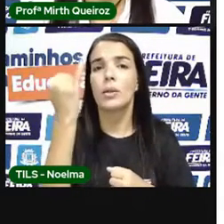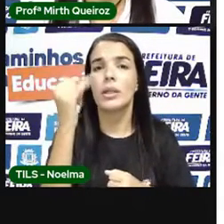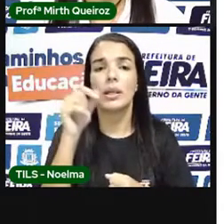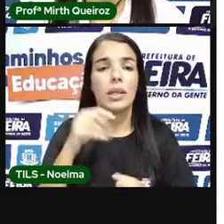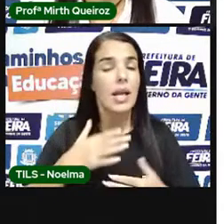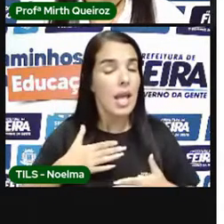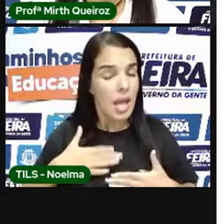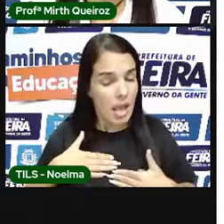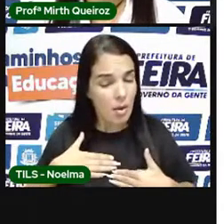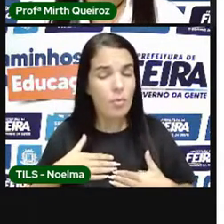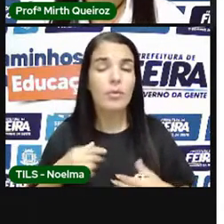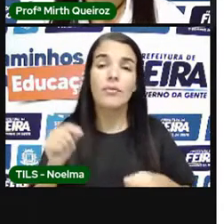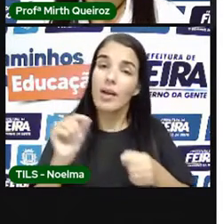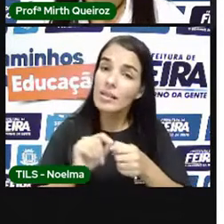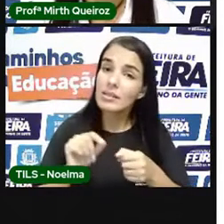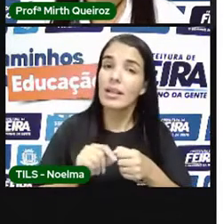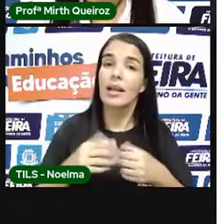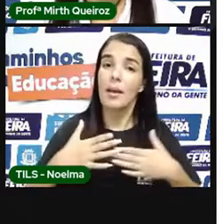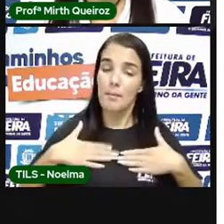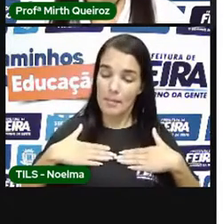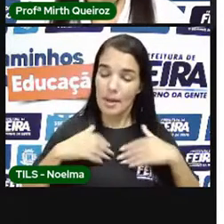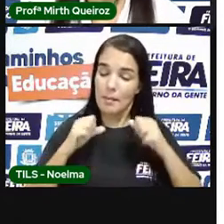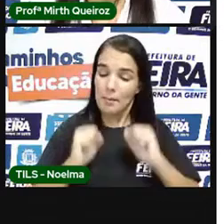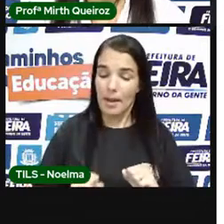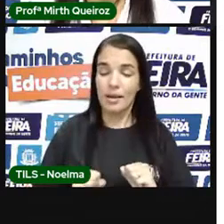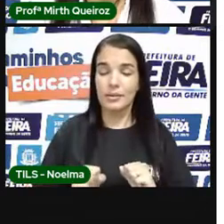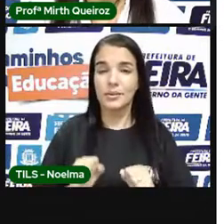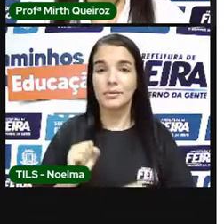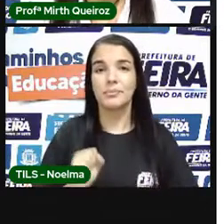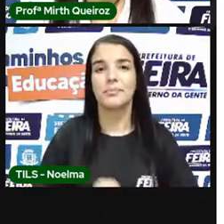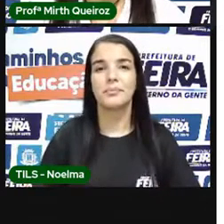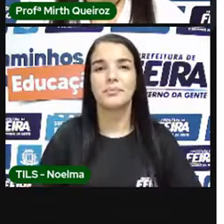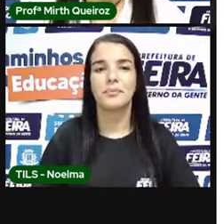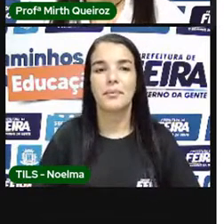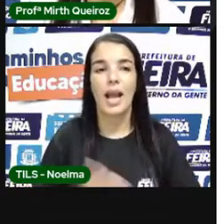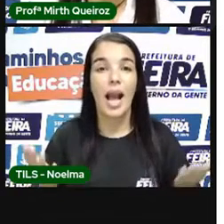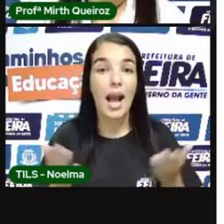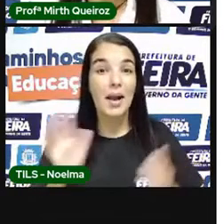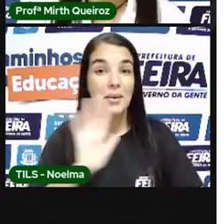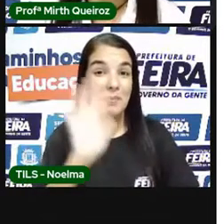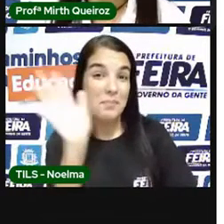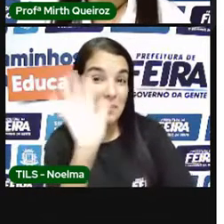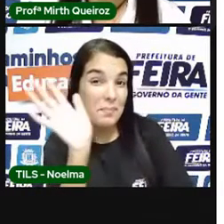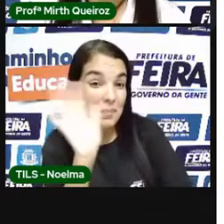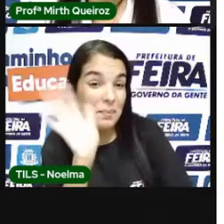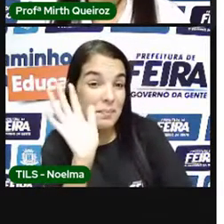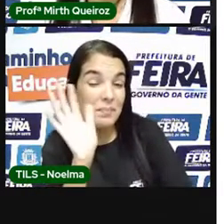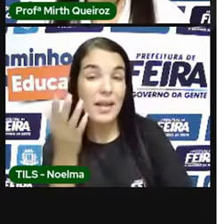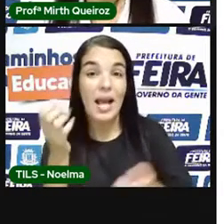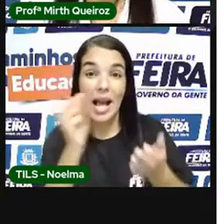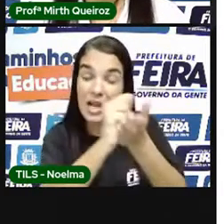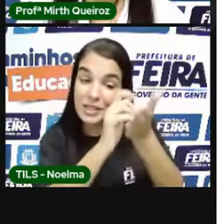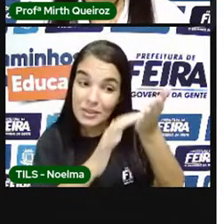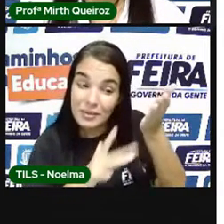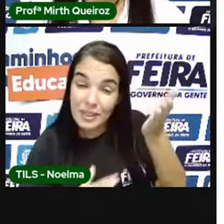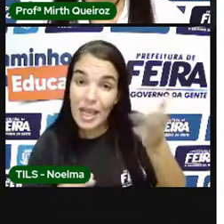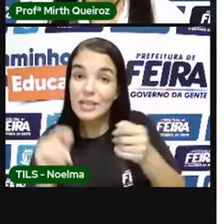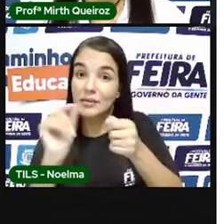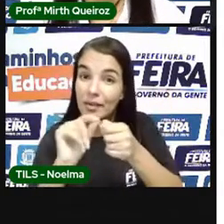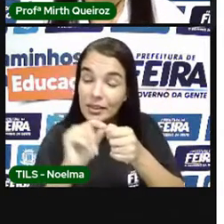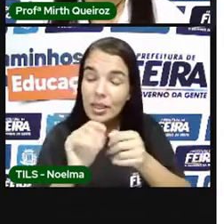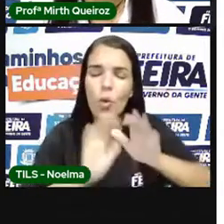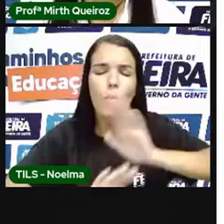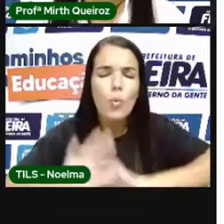fazendo É importante Que nós passamos A nossa parte A prova Vai ficando por aqui Realizem as atividades